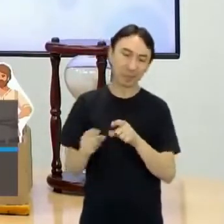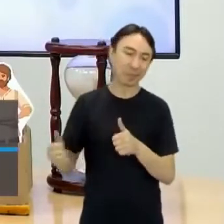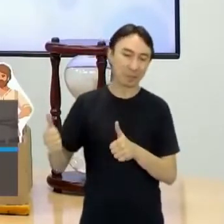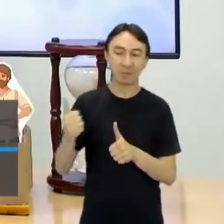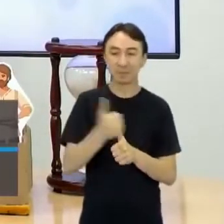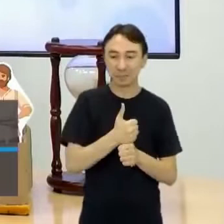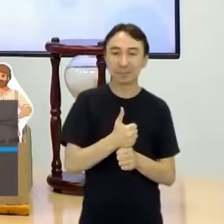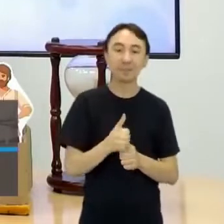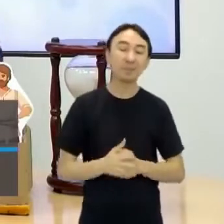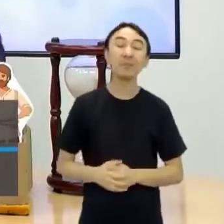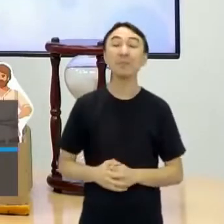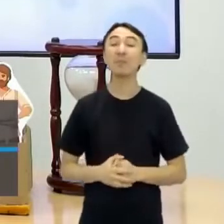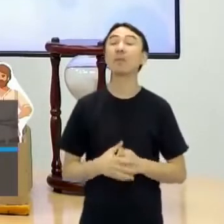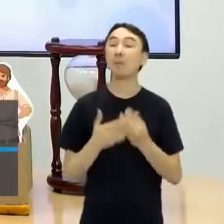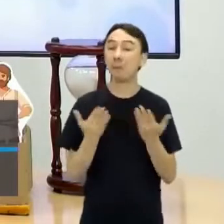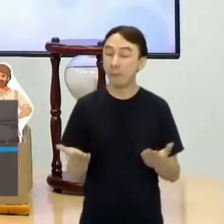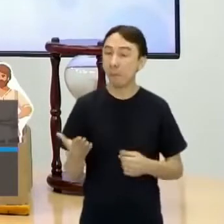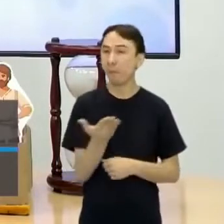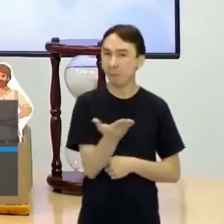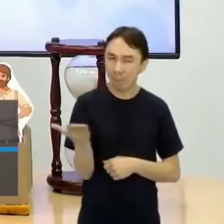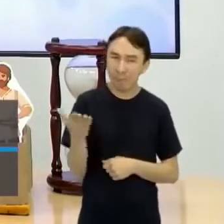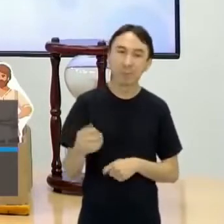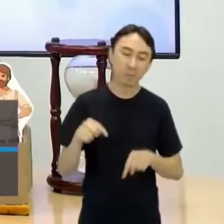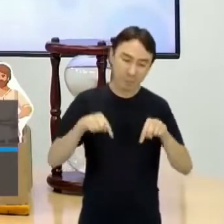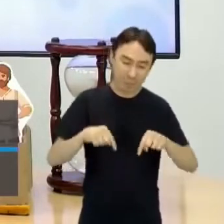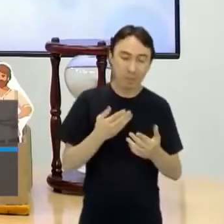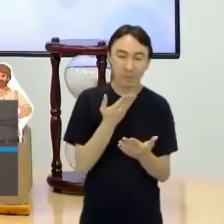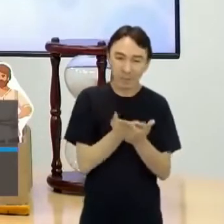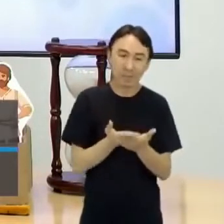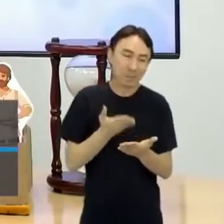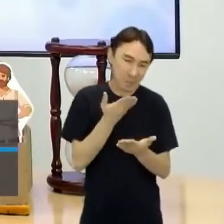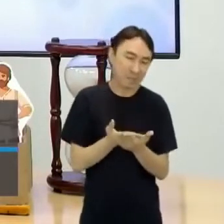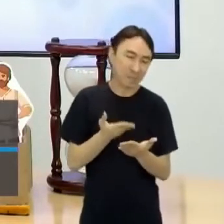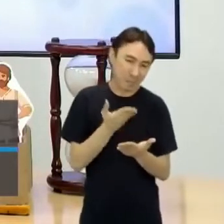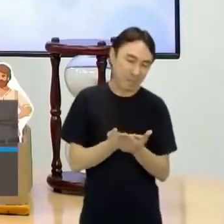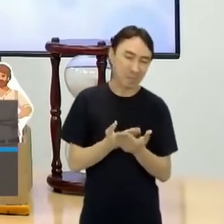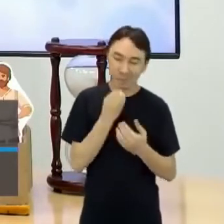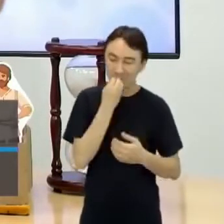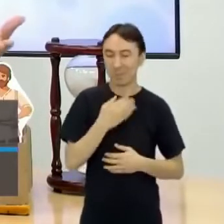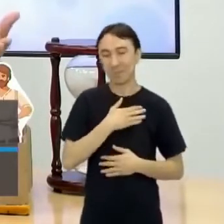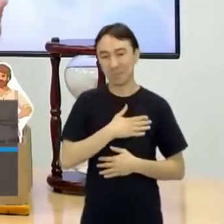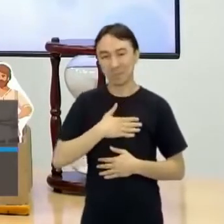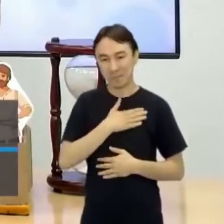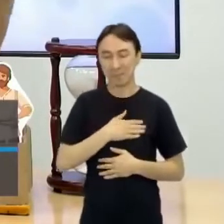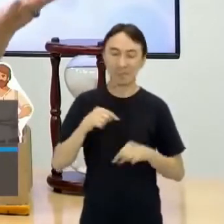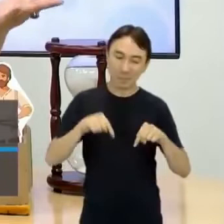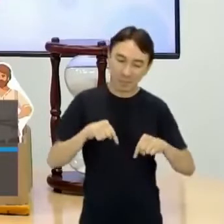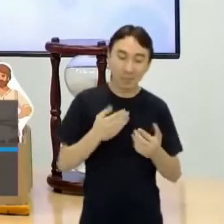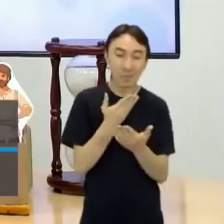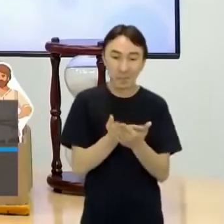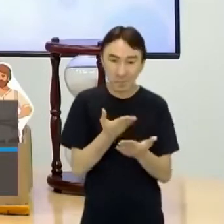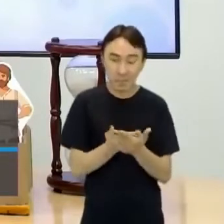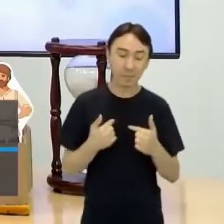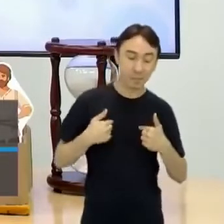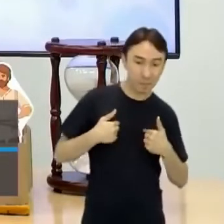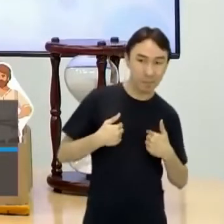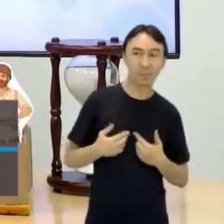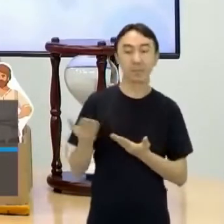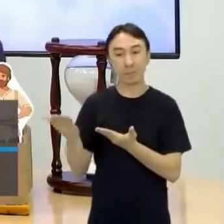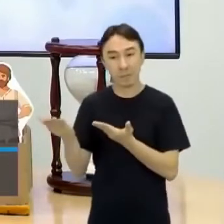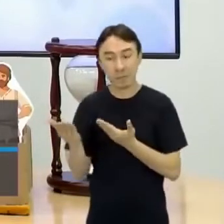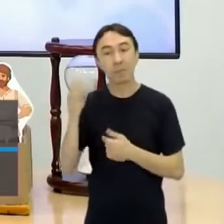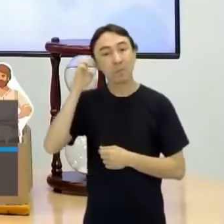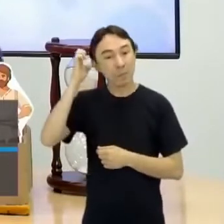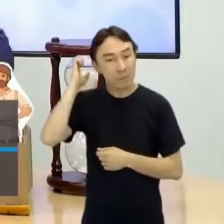Flávia. Então, professores, sejam bem-vindos à nossa aula. Como vocês sabem, essa aula é feita por mim, pelo Hélder, pela Flávia, pela equipe técnica e por